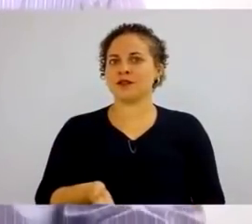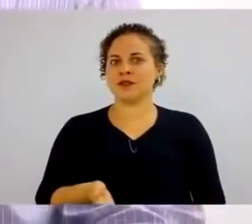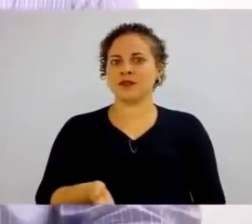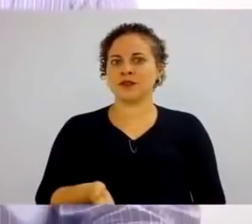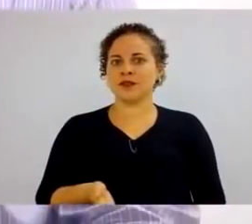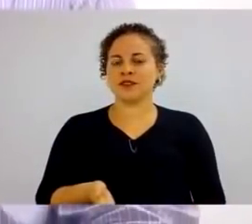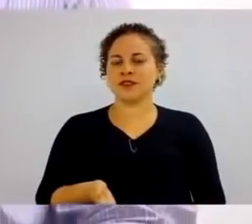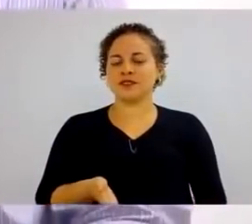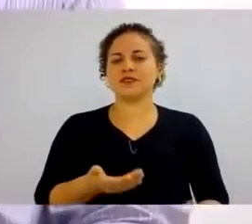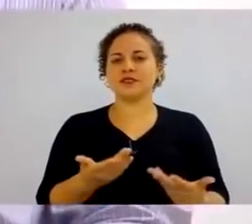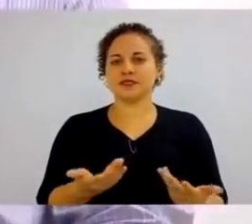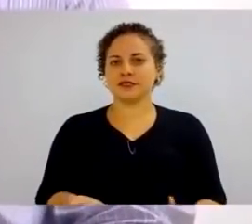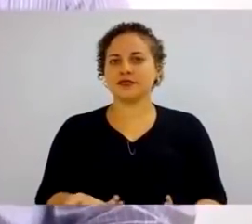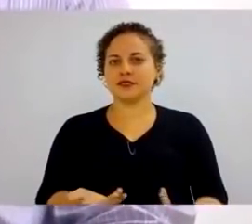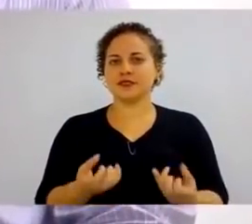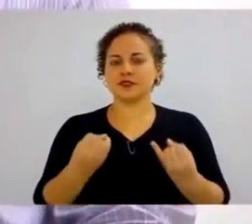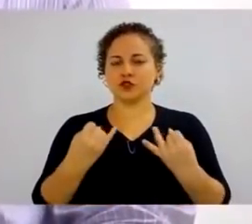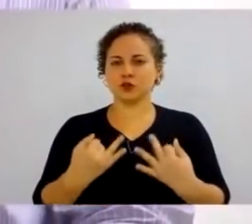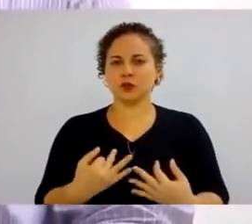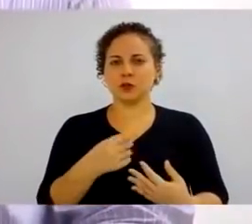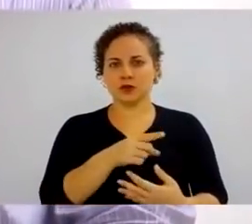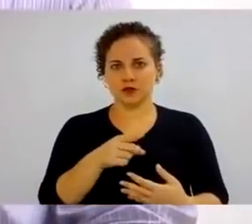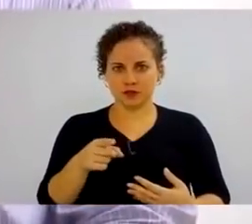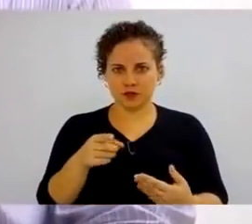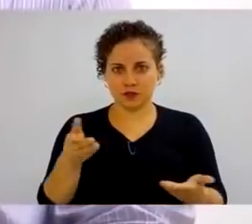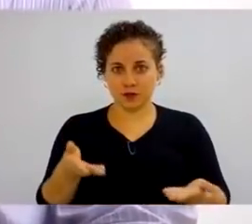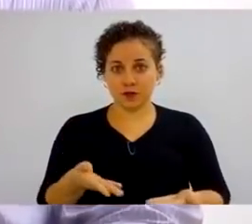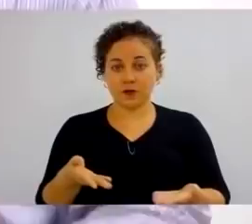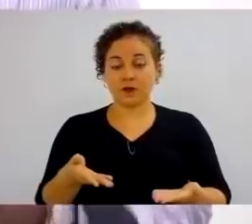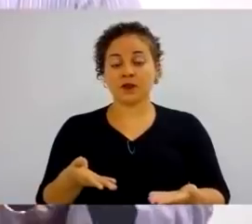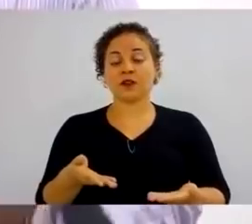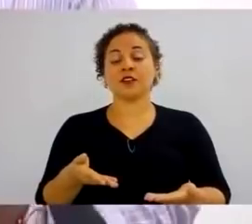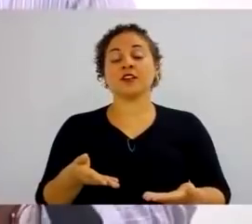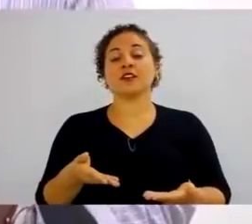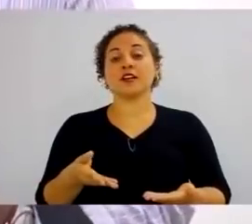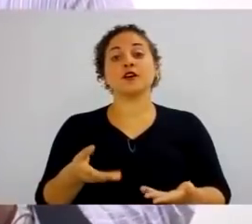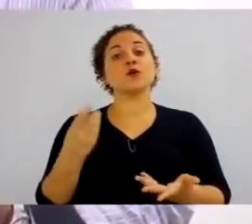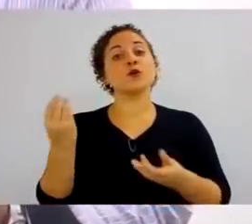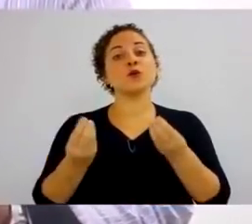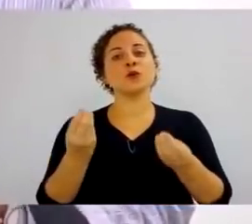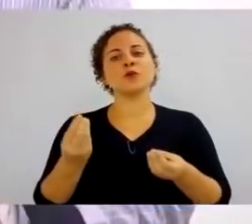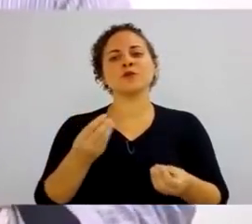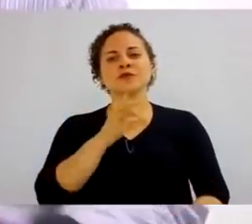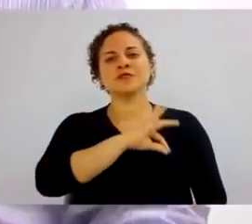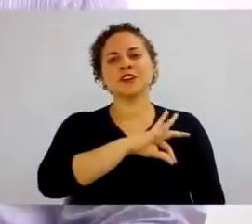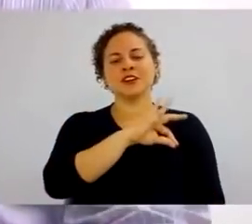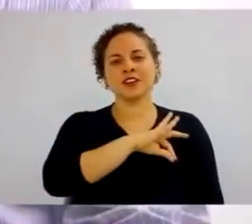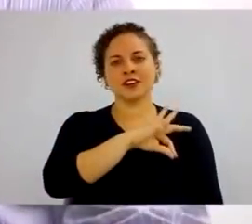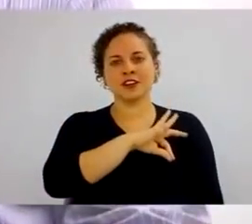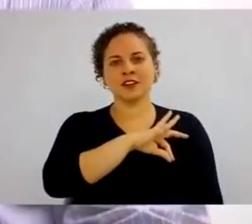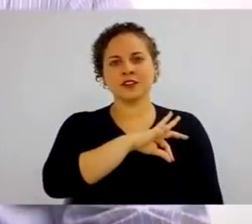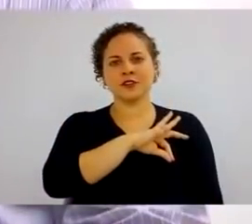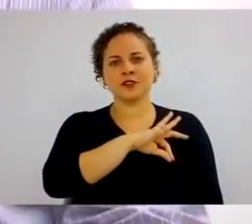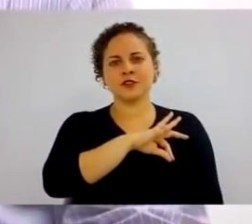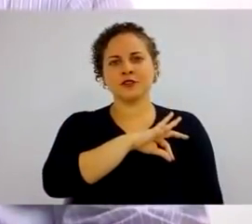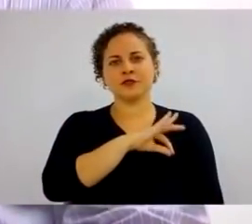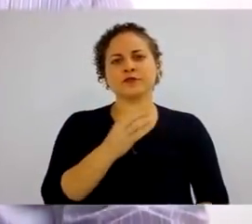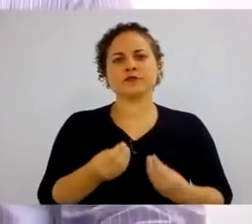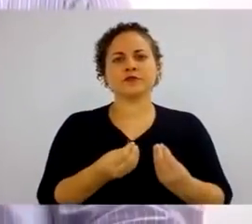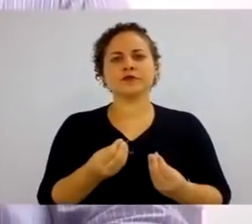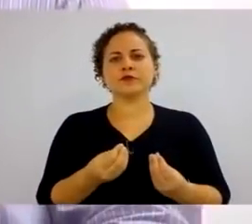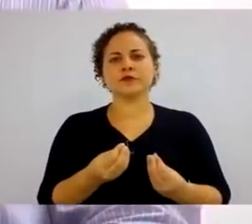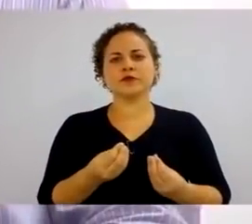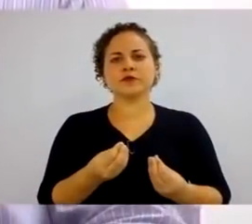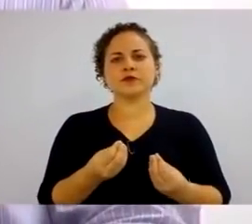vamos falar um pouquinho hoje para vocês sobre o processo de remuneração. Como assim, Amaro, você pode